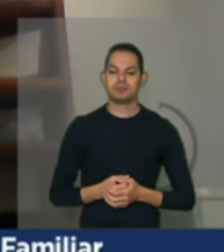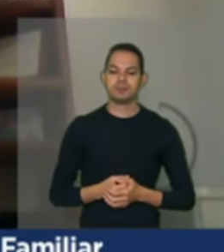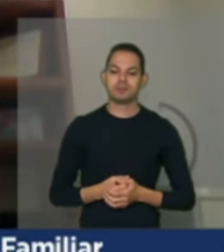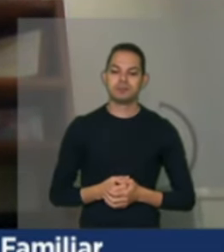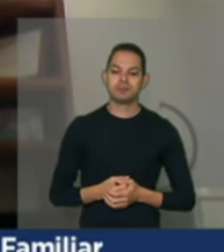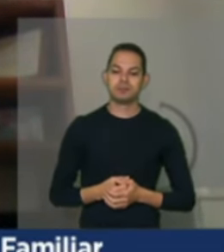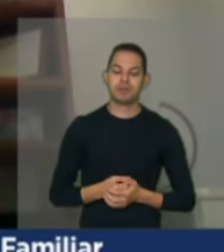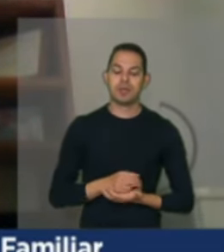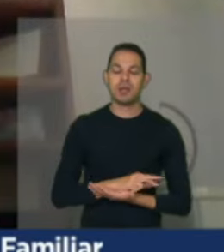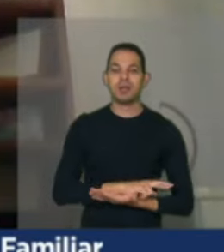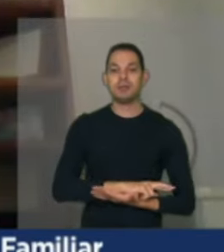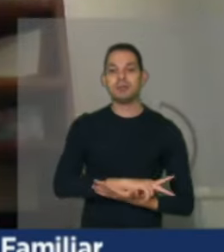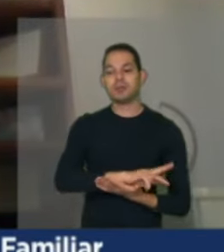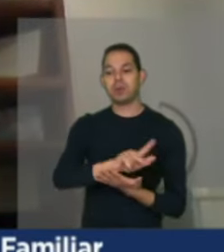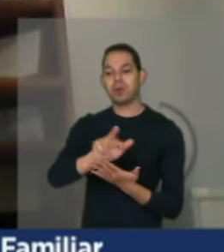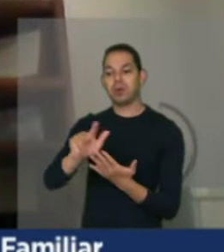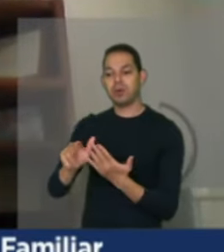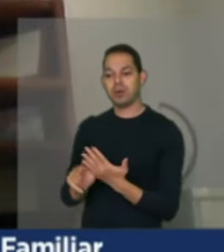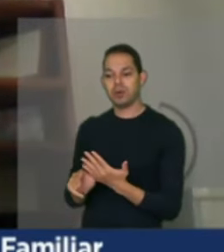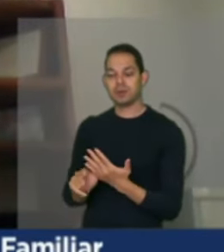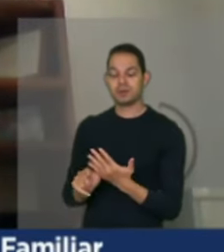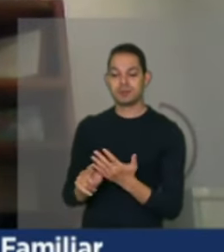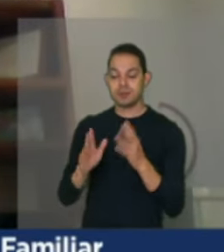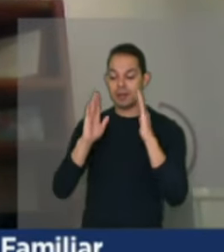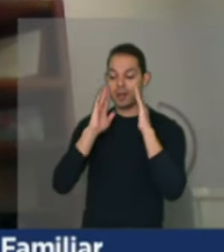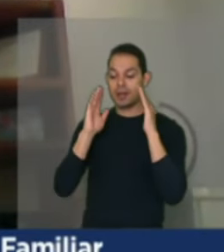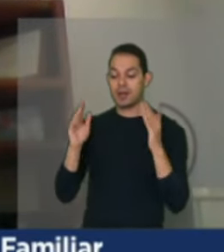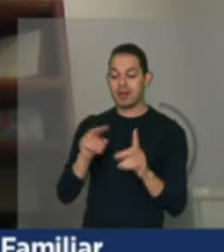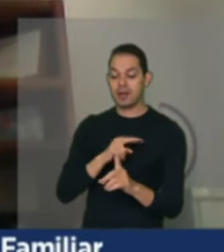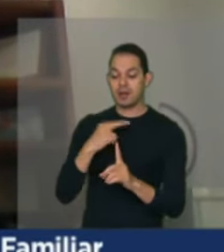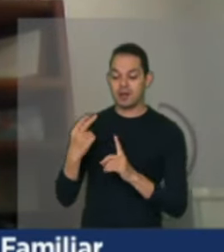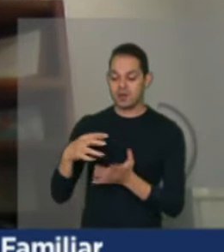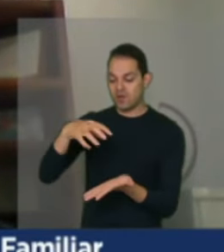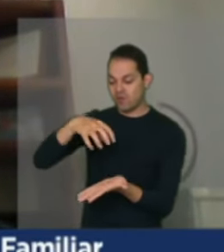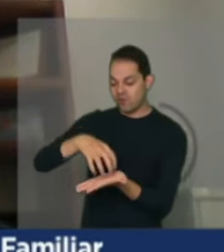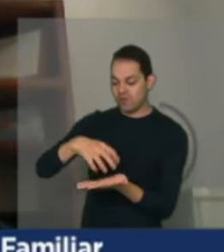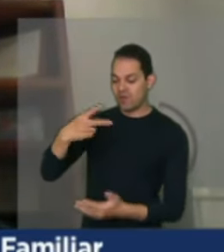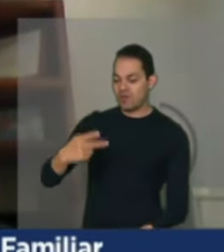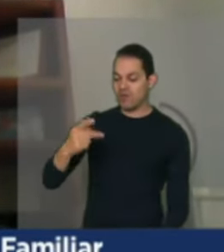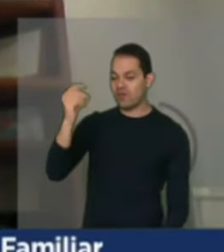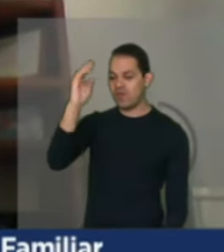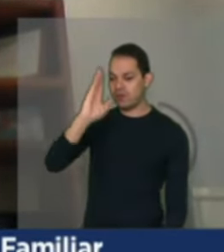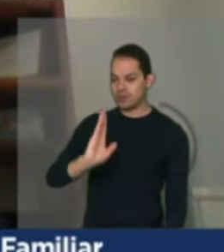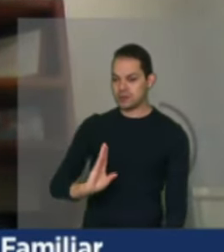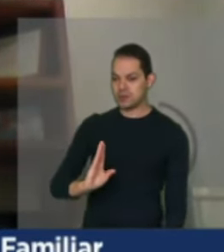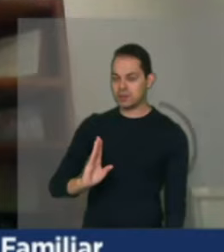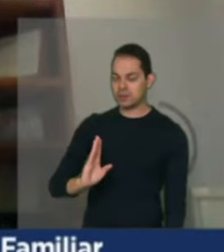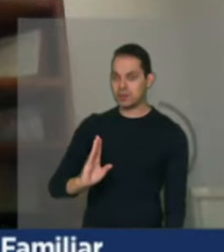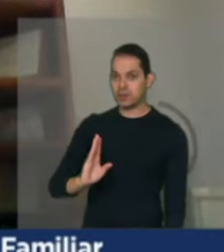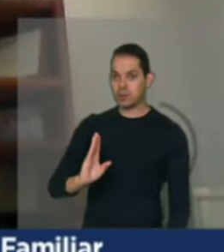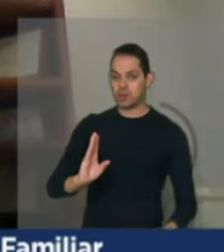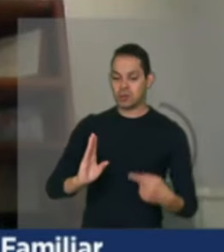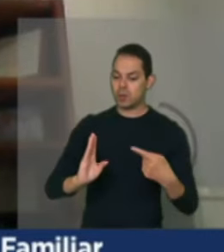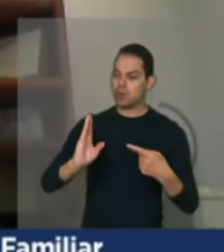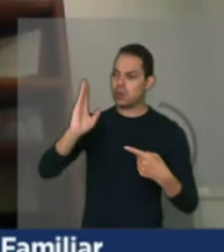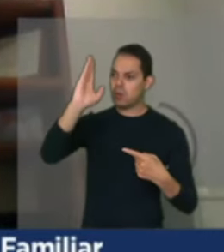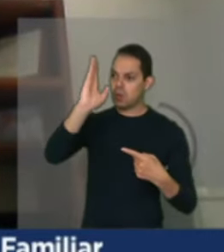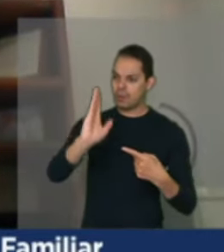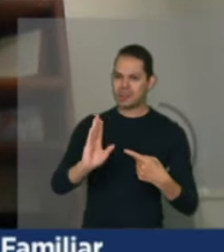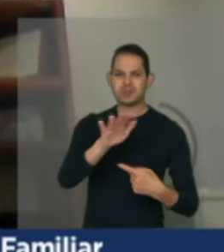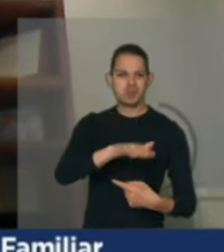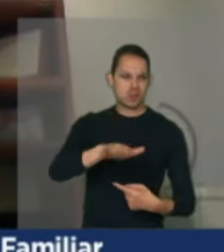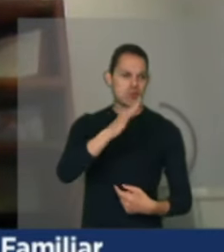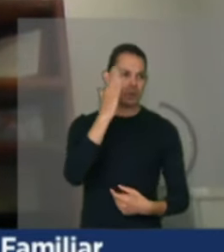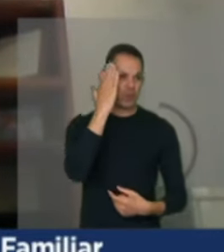diversidade e considerando a visão territorial do nosso país. O Brasil, como todos sabem,